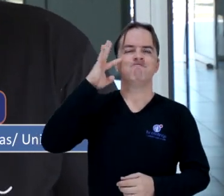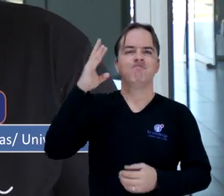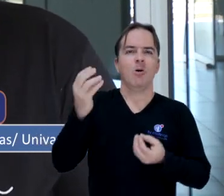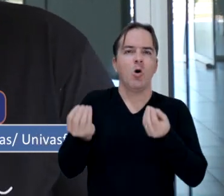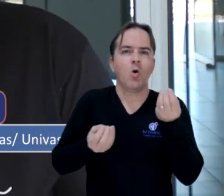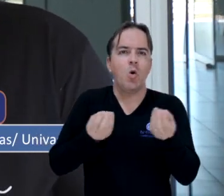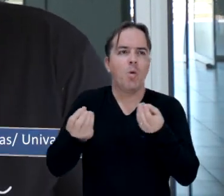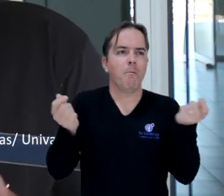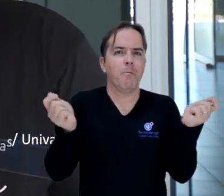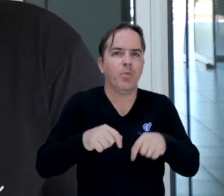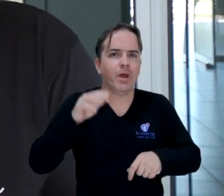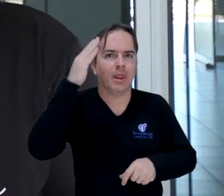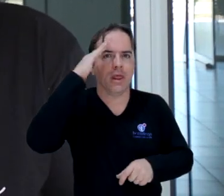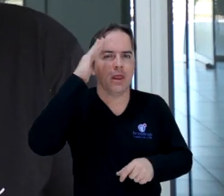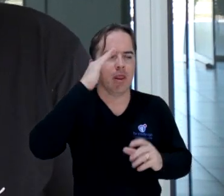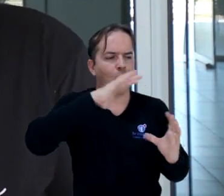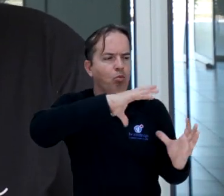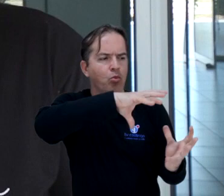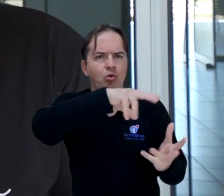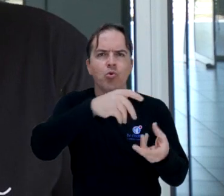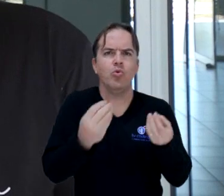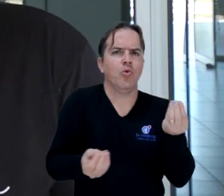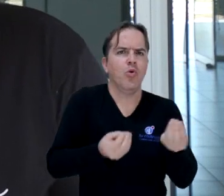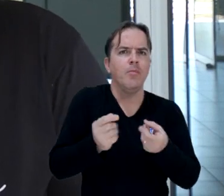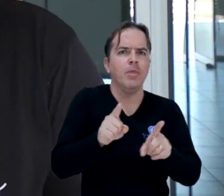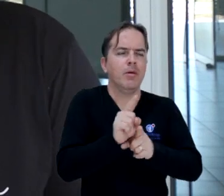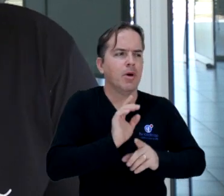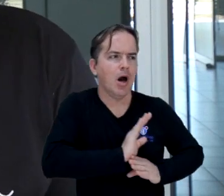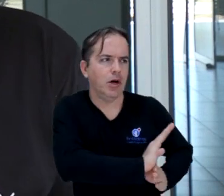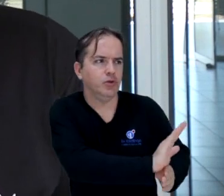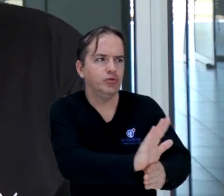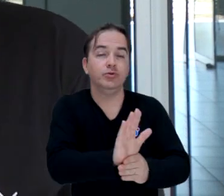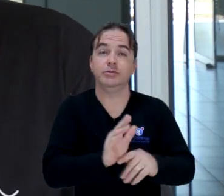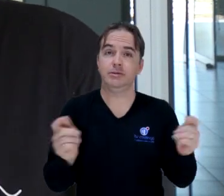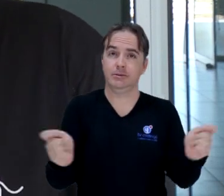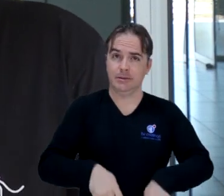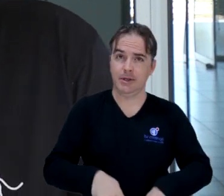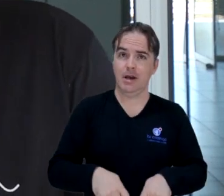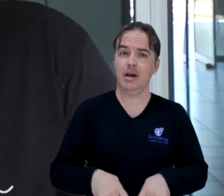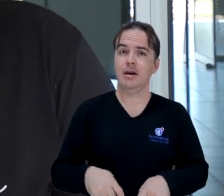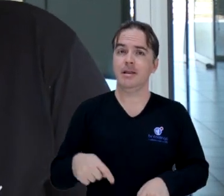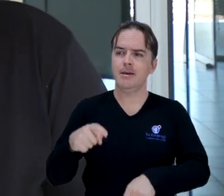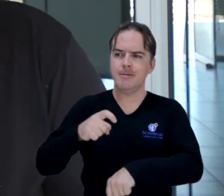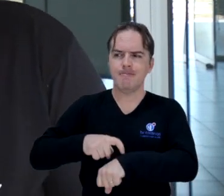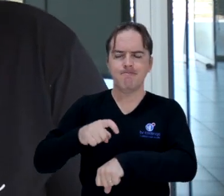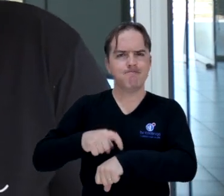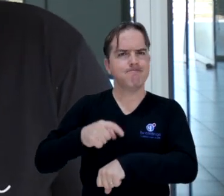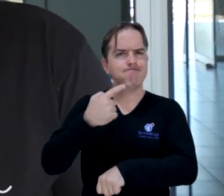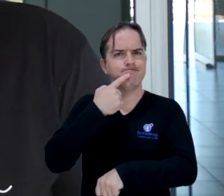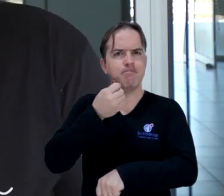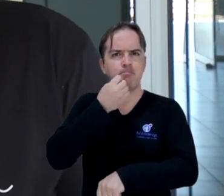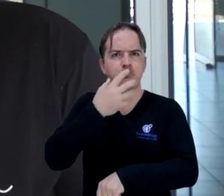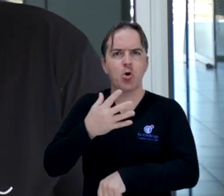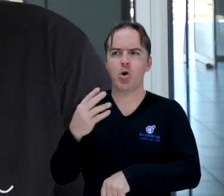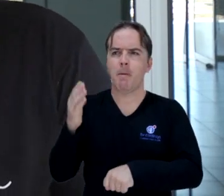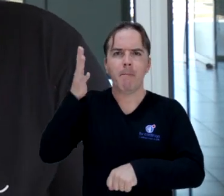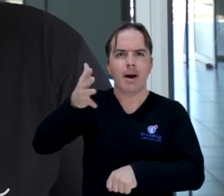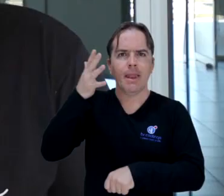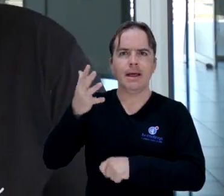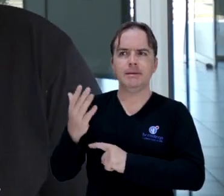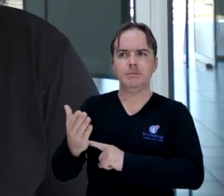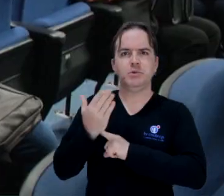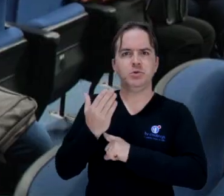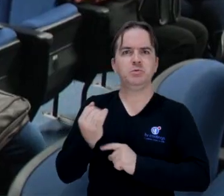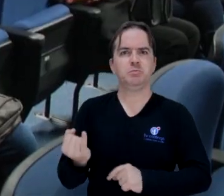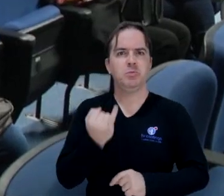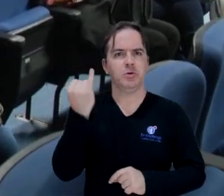a poder entender mais o mundo, a poder compreender e ajudar mais o mundo e até esse momento eu estou achando essa palestra muito, muito